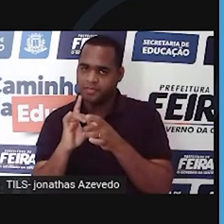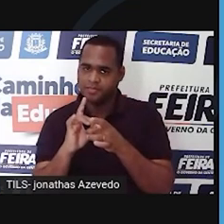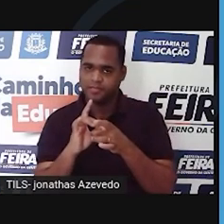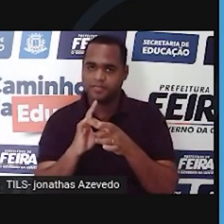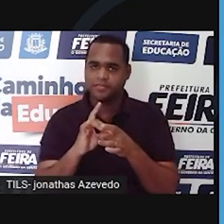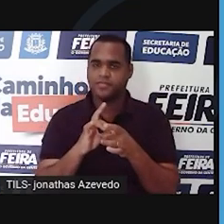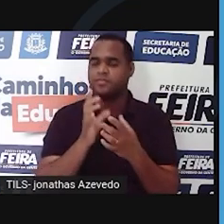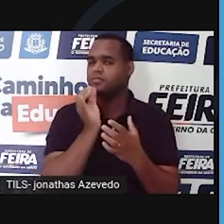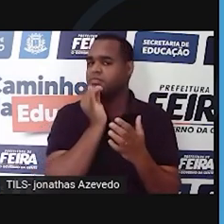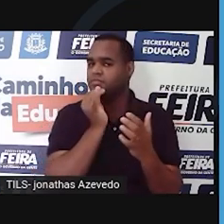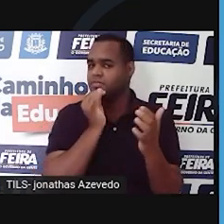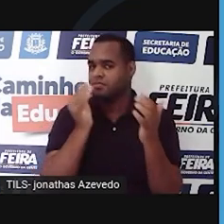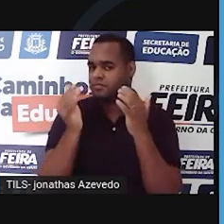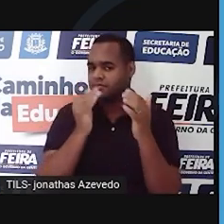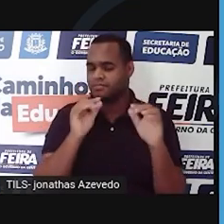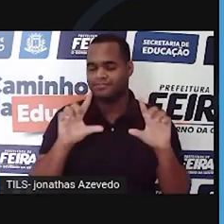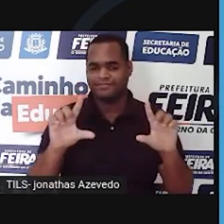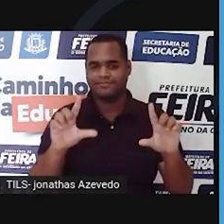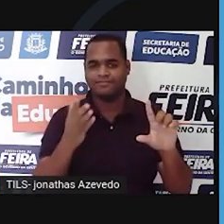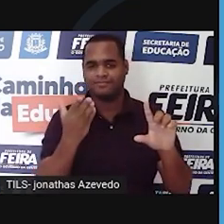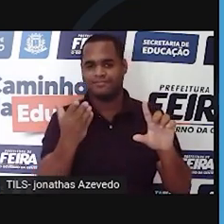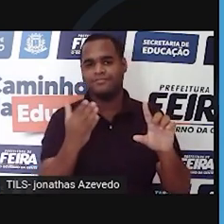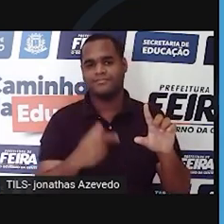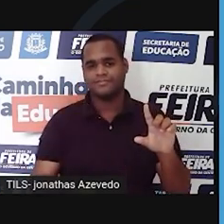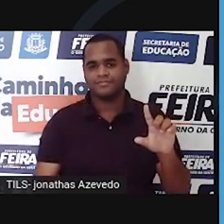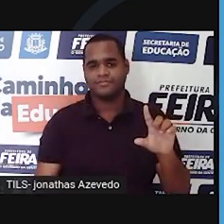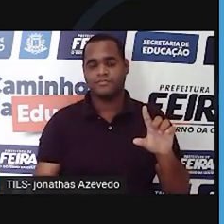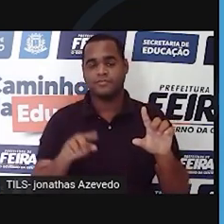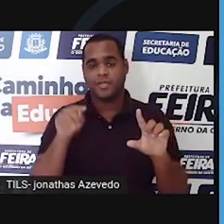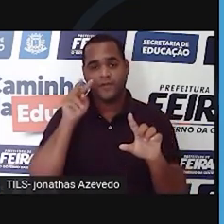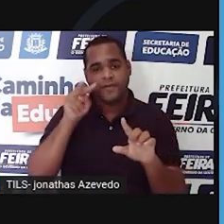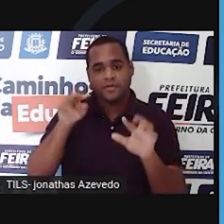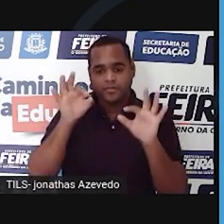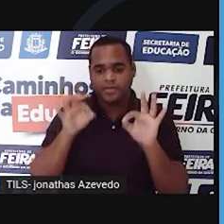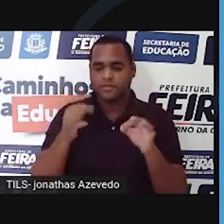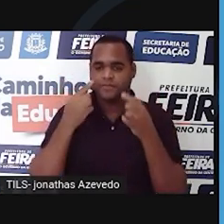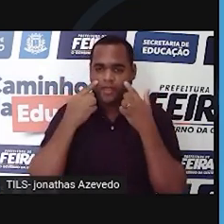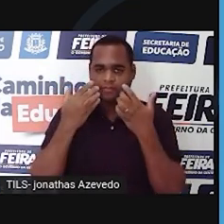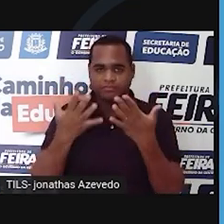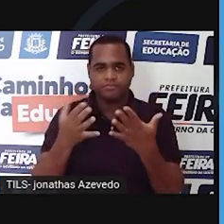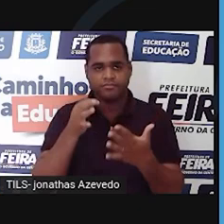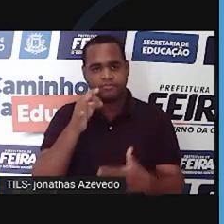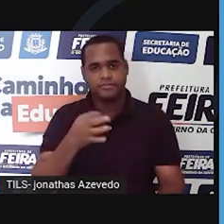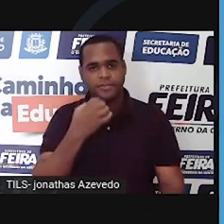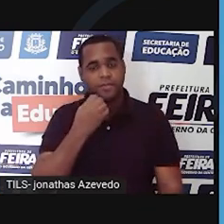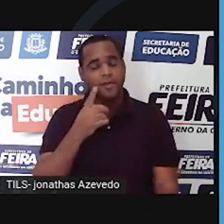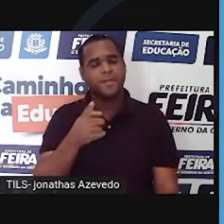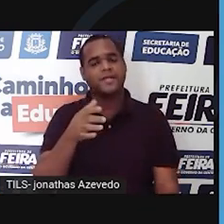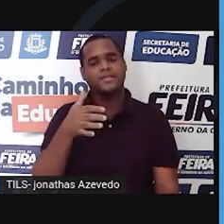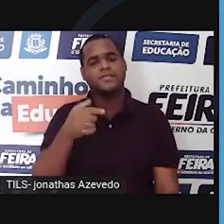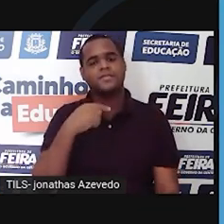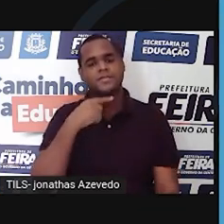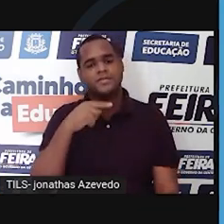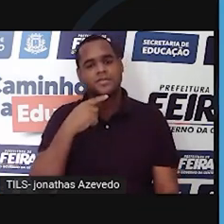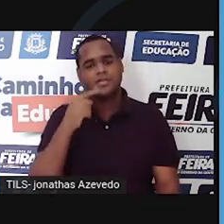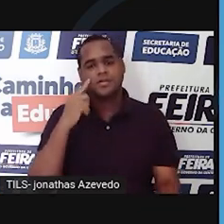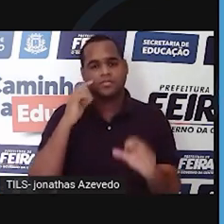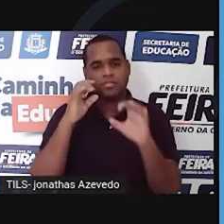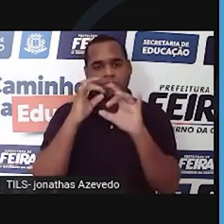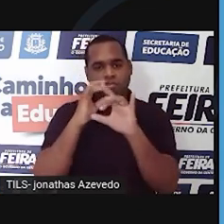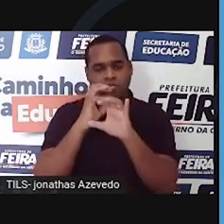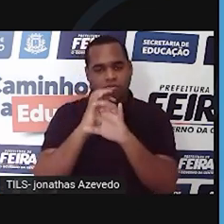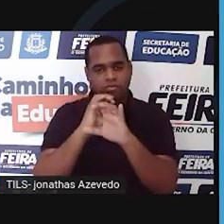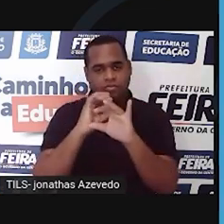Por exemplo, se a gente tem um objeto. A gente enxerga ele bem nitidamente, certo? Porém, quando a gente vai para o mundo atômico,